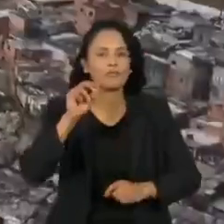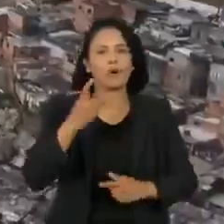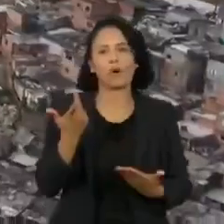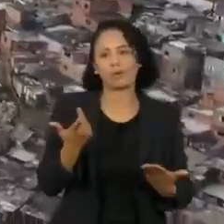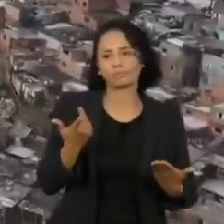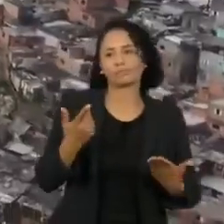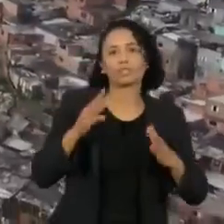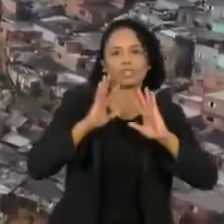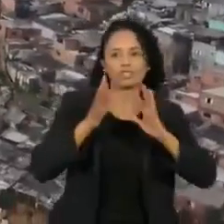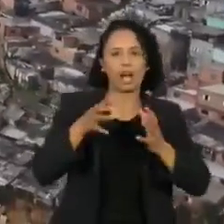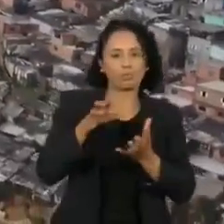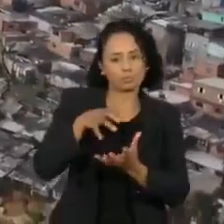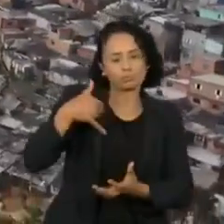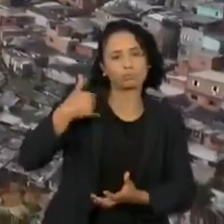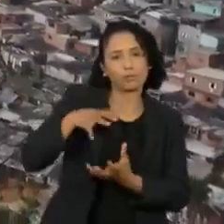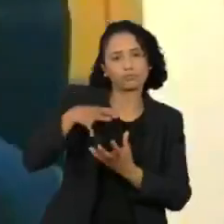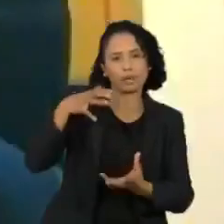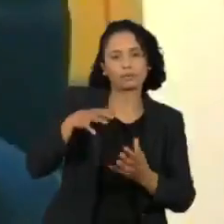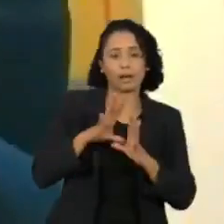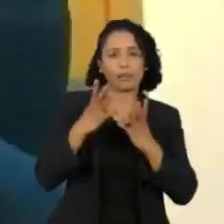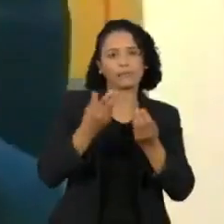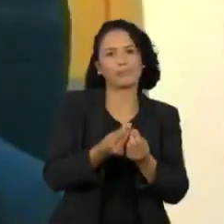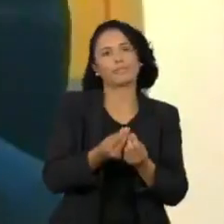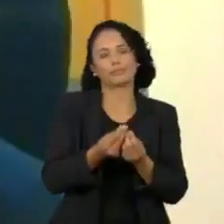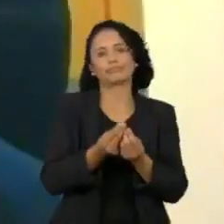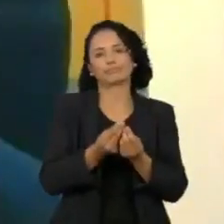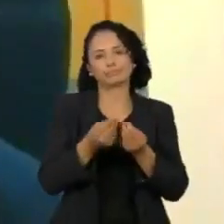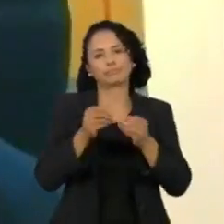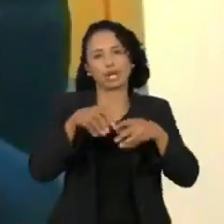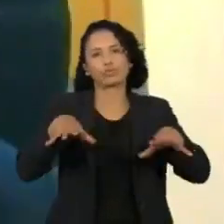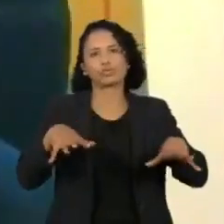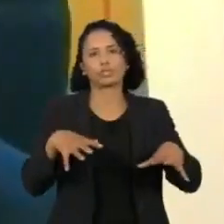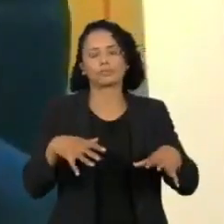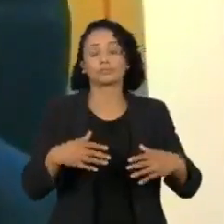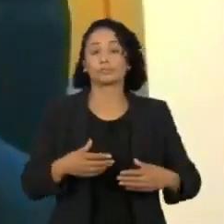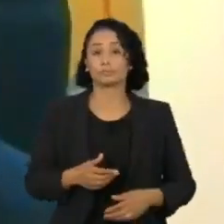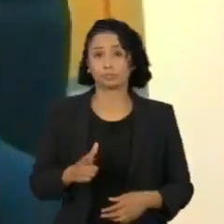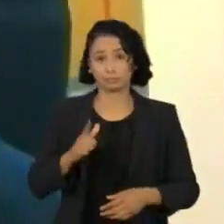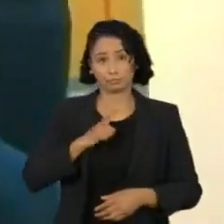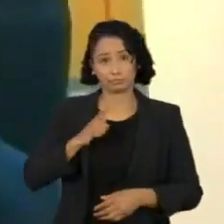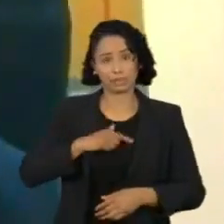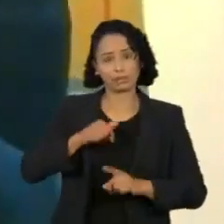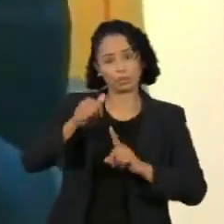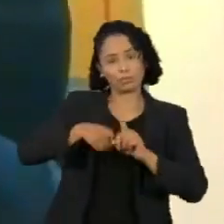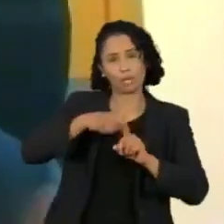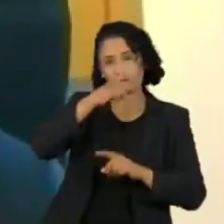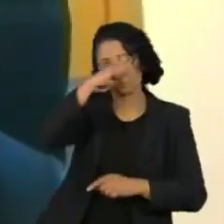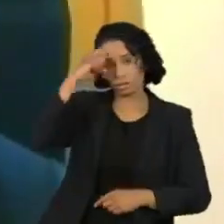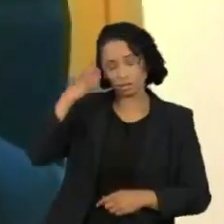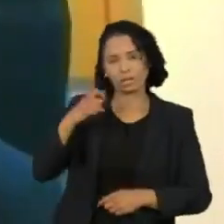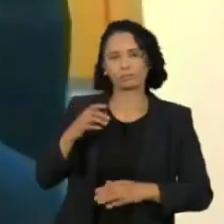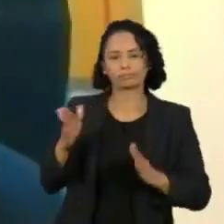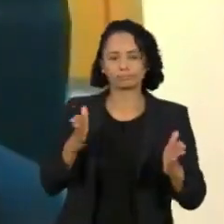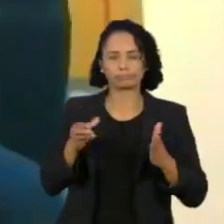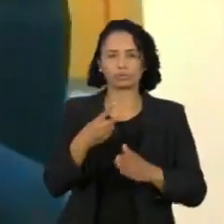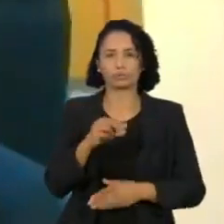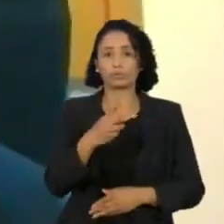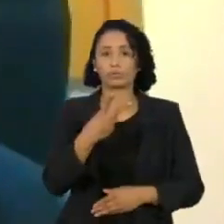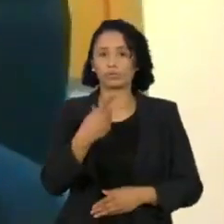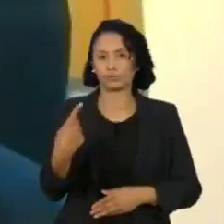essas famílias estão em risco. Houve um aumento em janeiro desse ano de 31% da morte desses